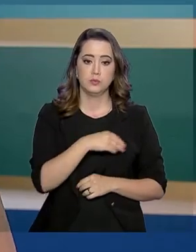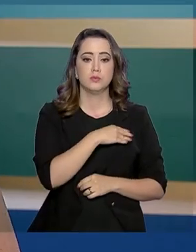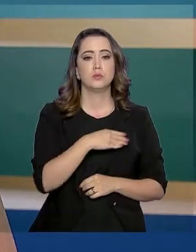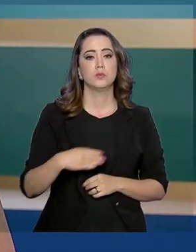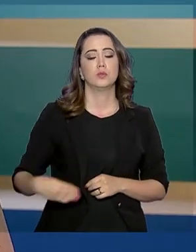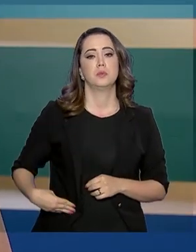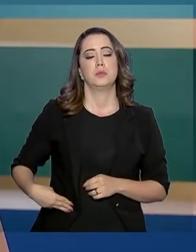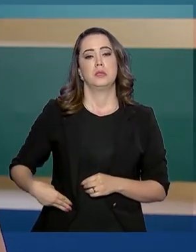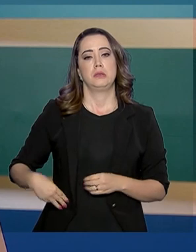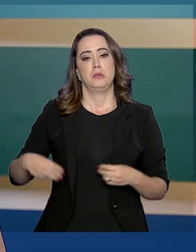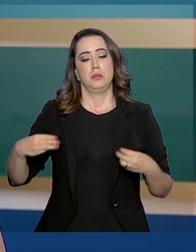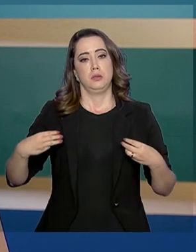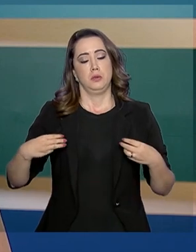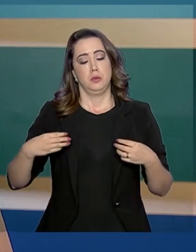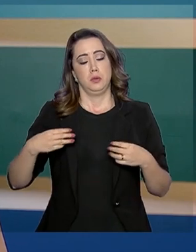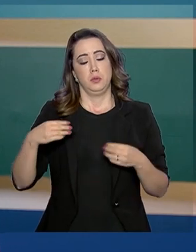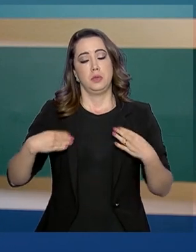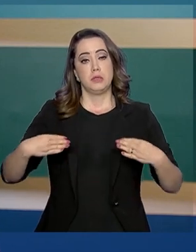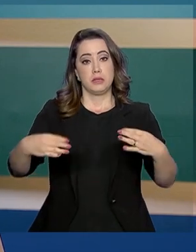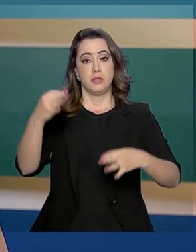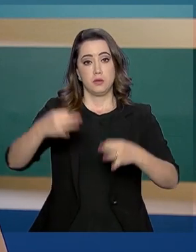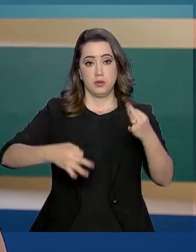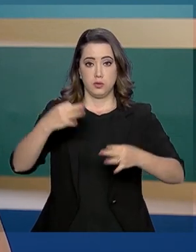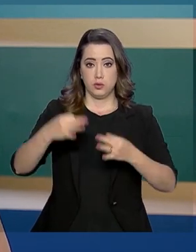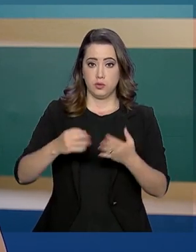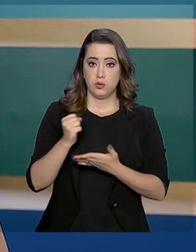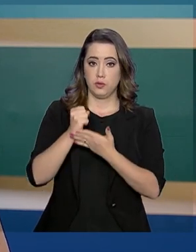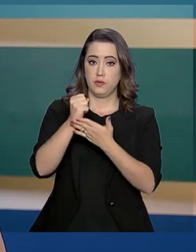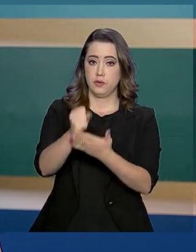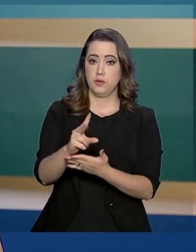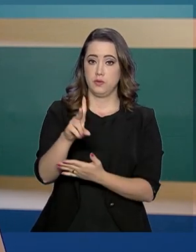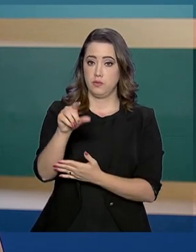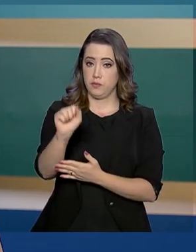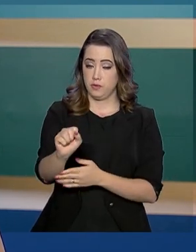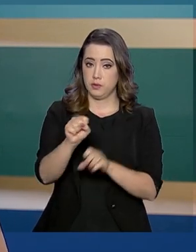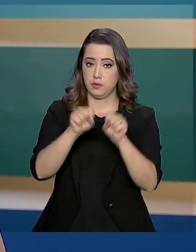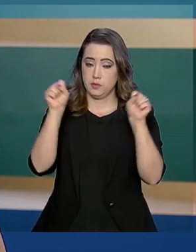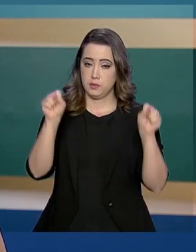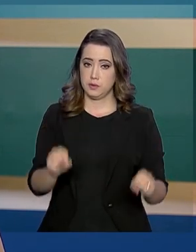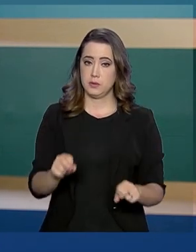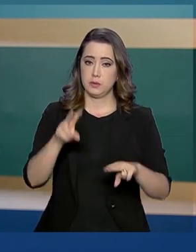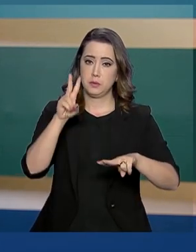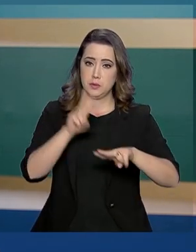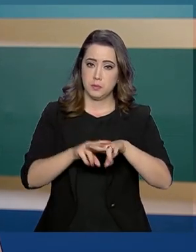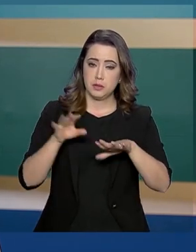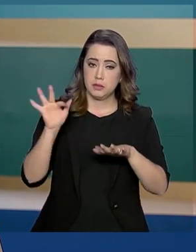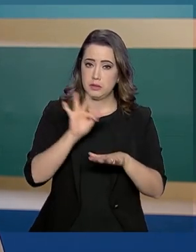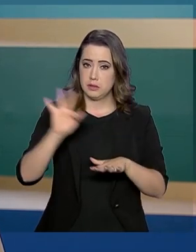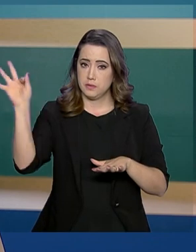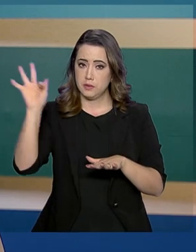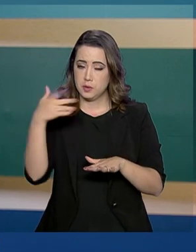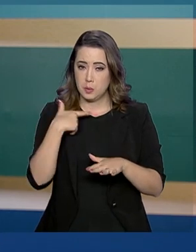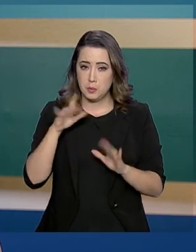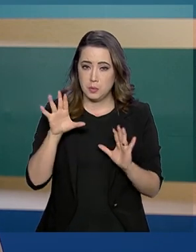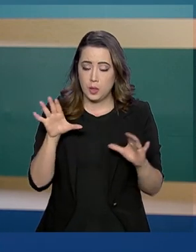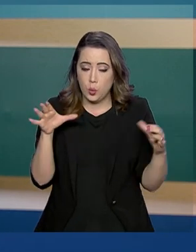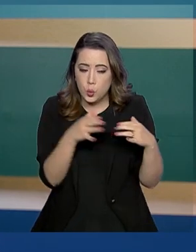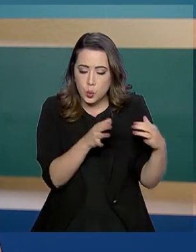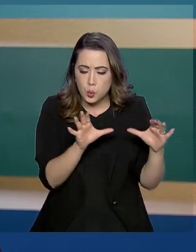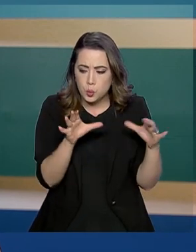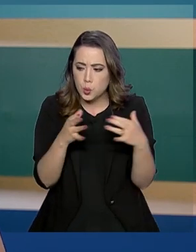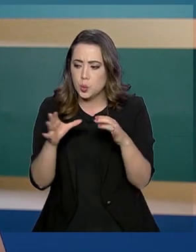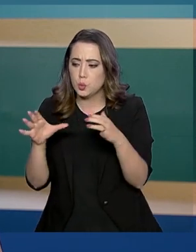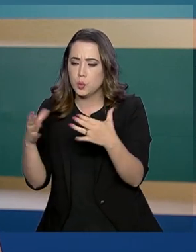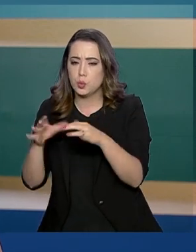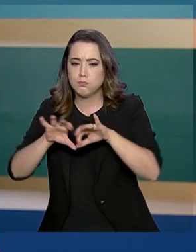Justiça e Segurança Pública disponibilizou vagas no Sistema Penitenciário Federal para transferência e isolamento das lideranças